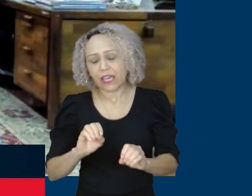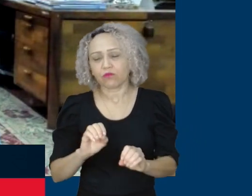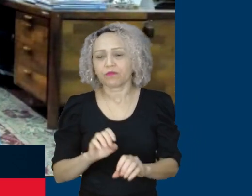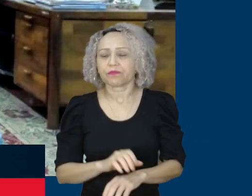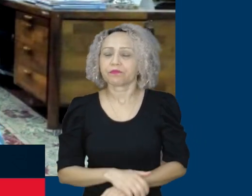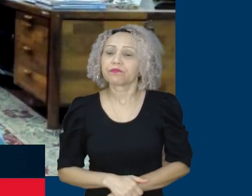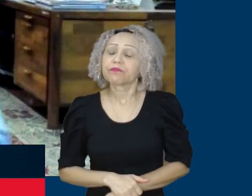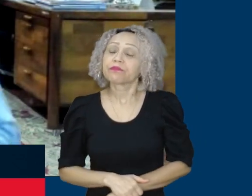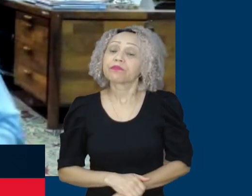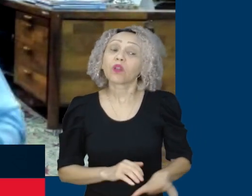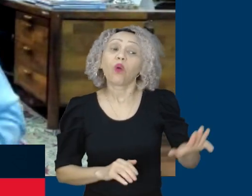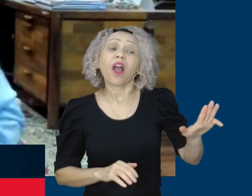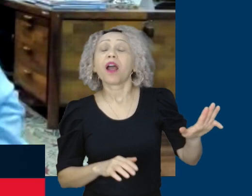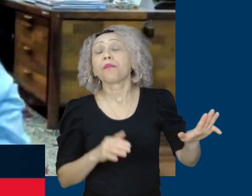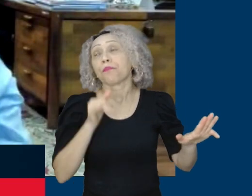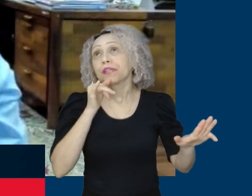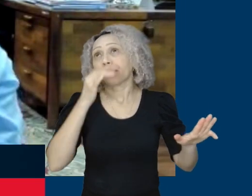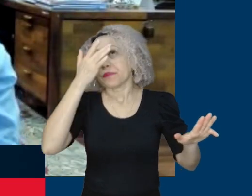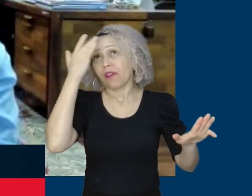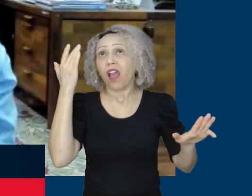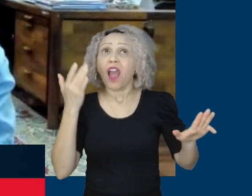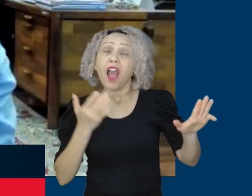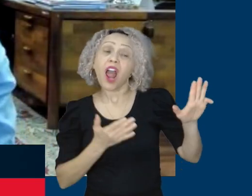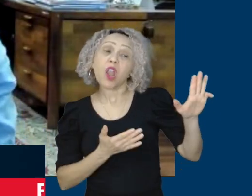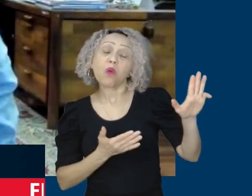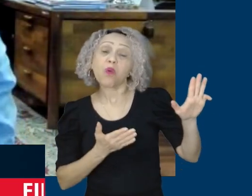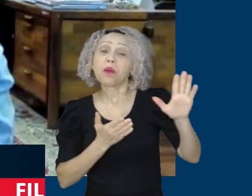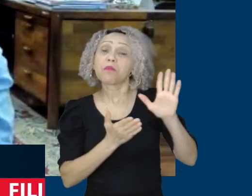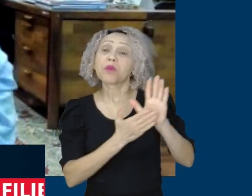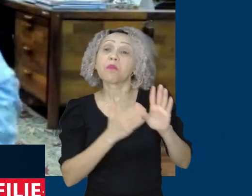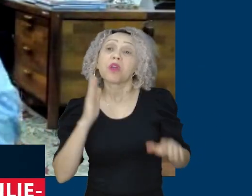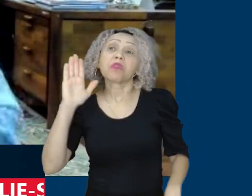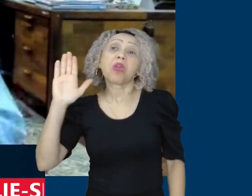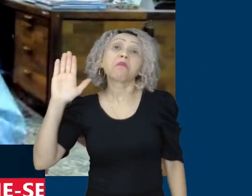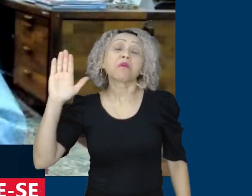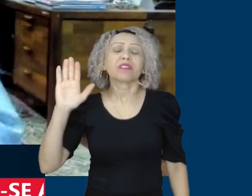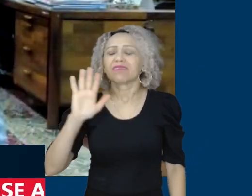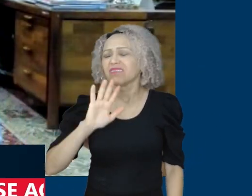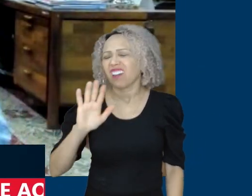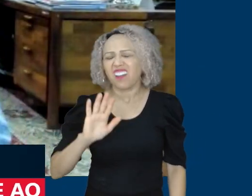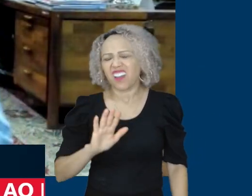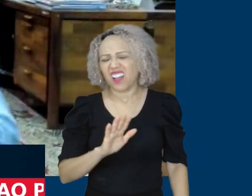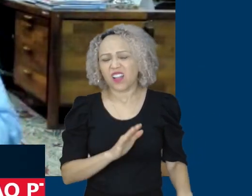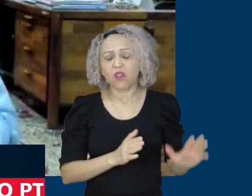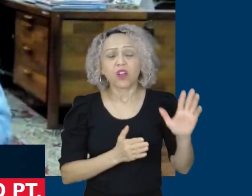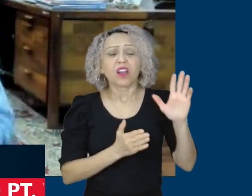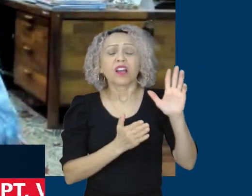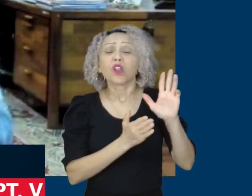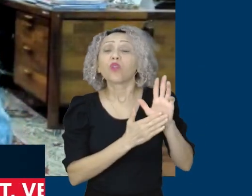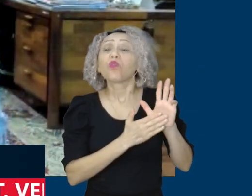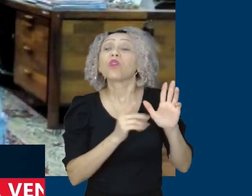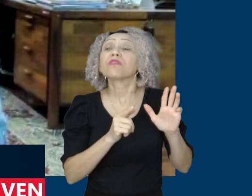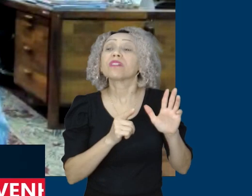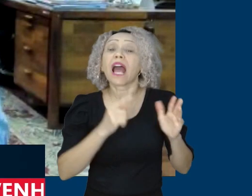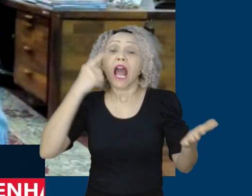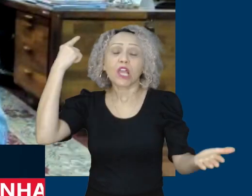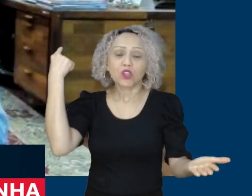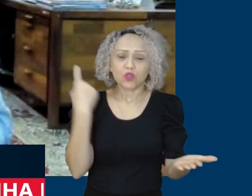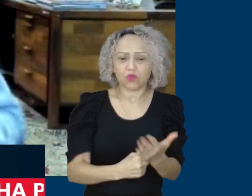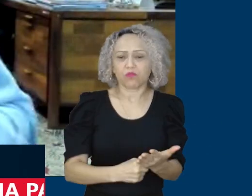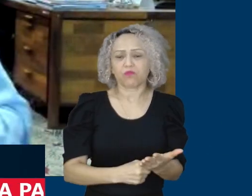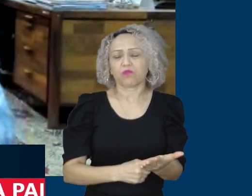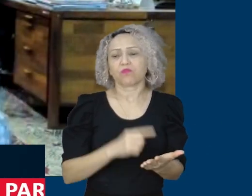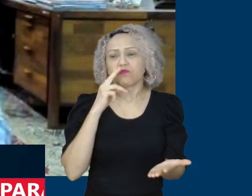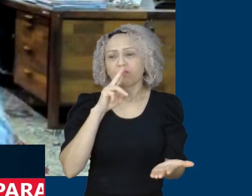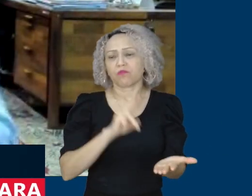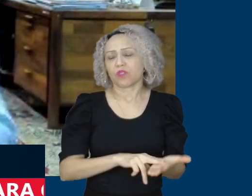prometeu, não prometeu nada, ele assumiu o compromisso com o povo brasileiro, especialmente com a classe trabalhadora, de ir ajustando as políticas